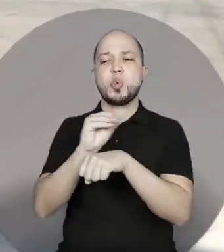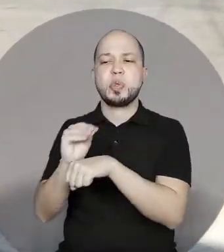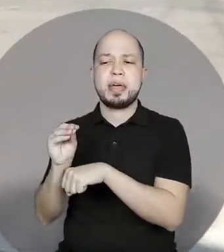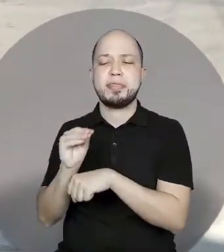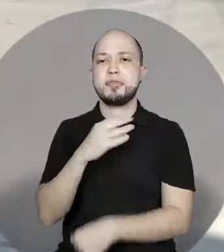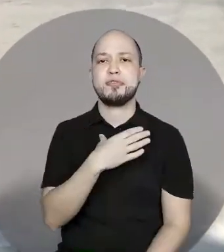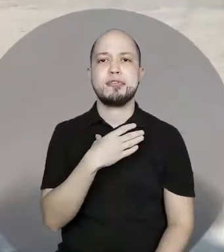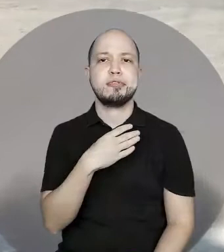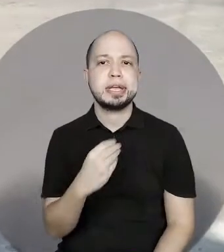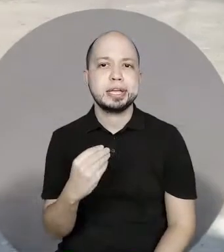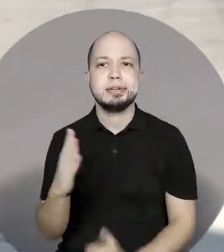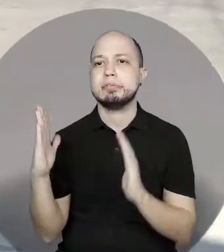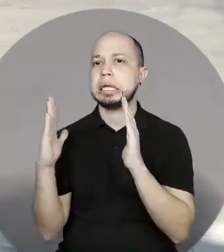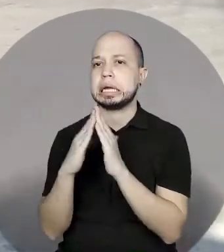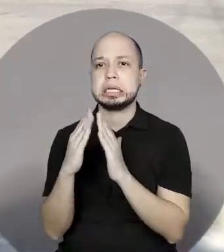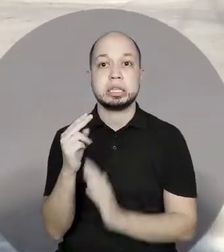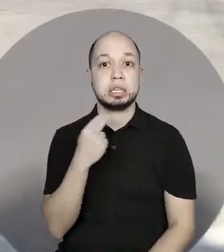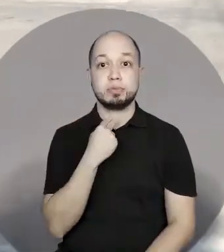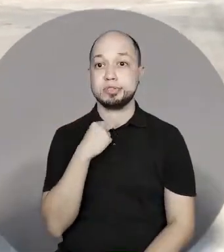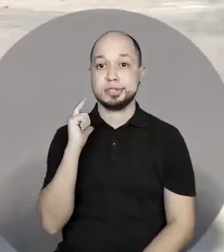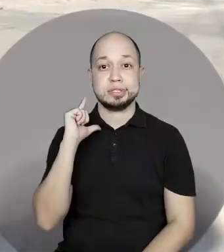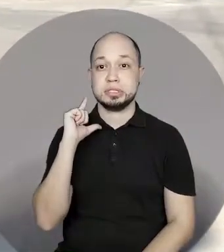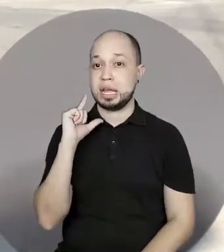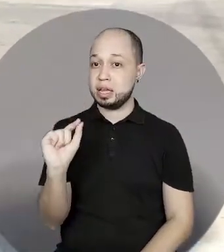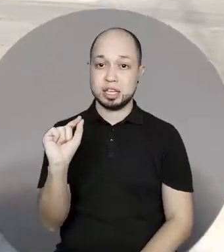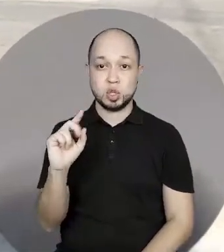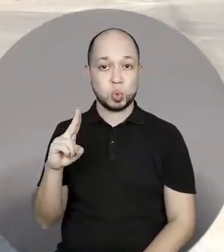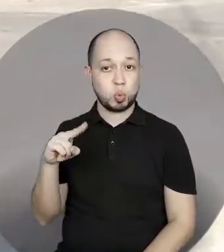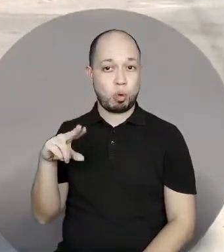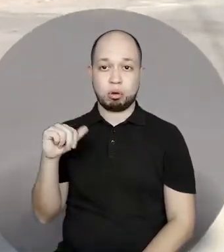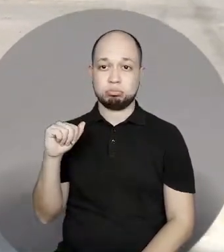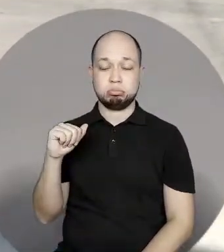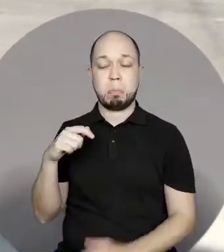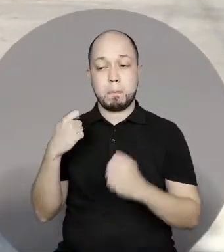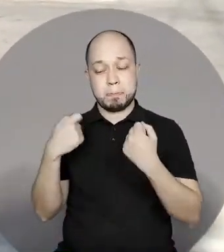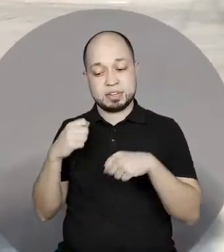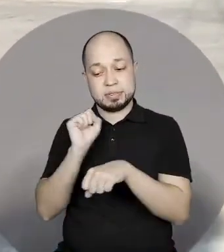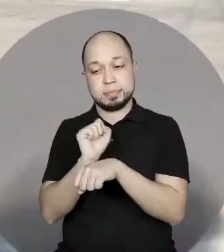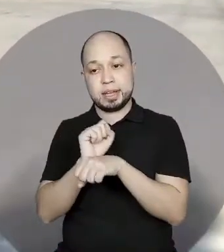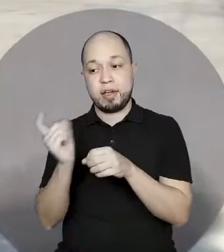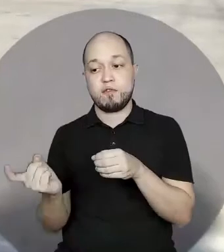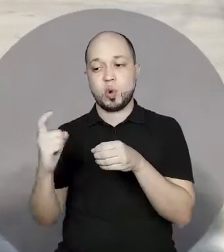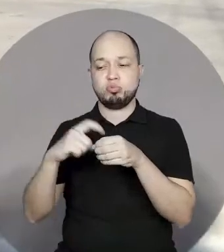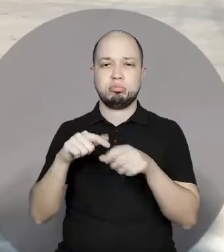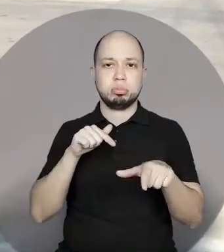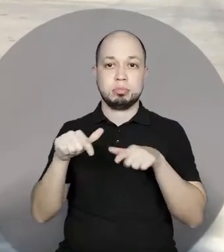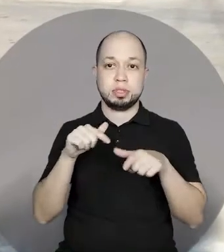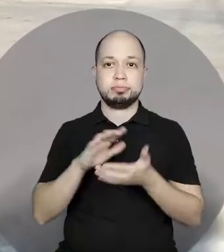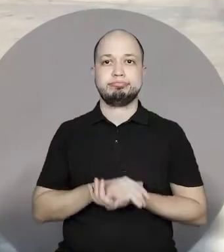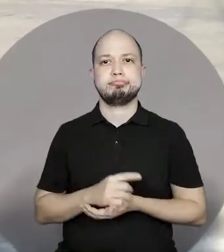casa e não podia sair de casa, em nenhum momento, enquanto ele não chegasse ao trabalho. E aí eu fui uma das pessoas que